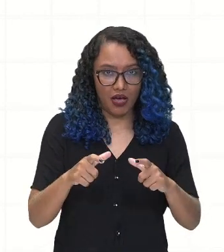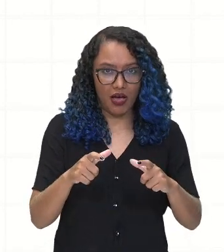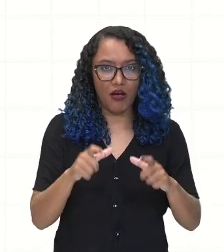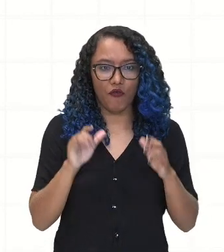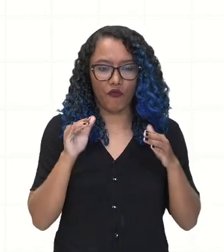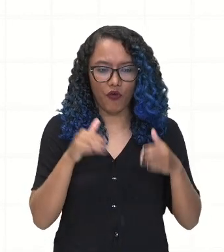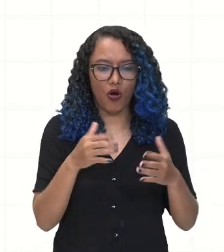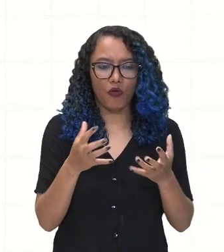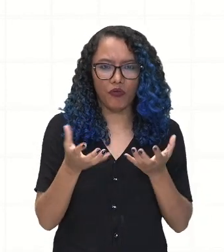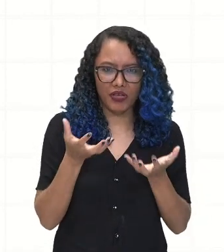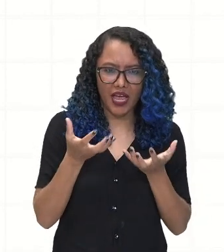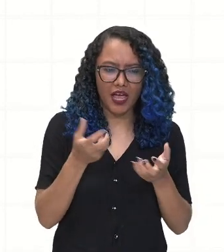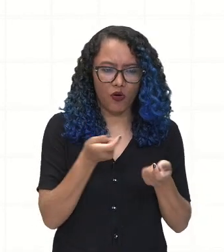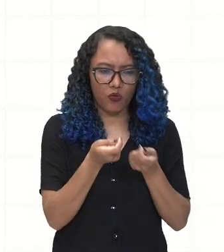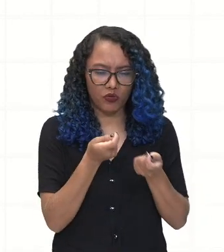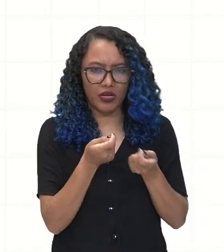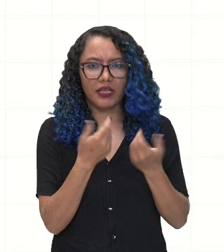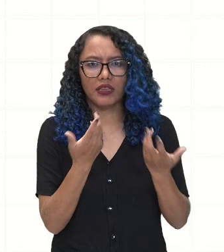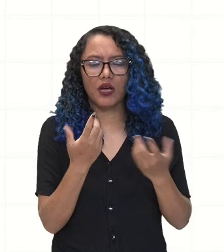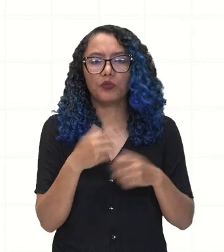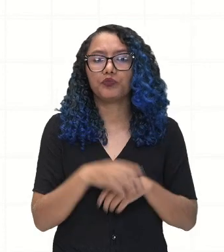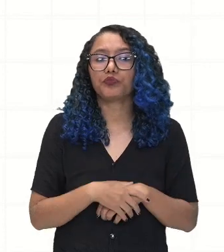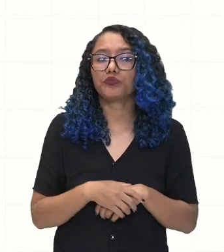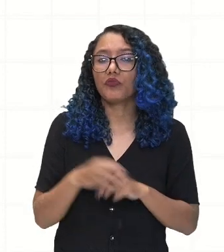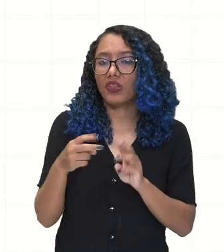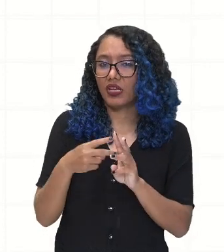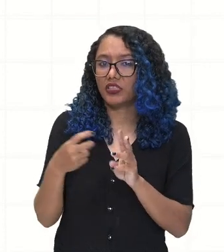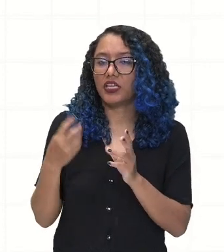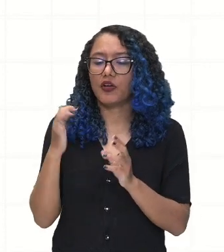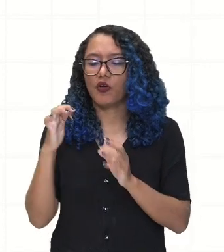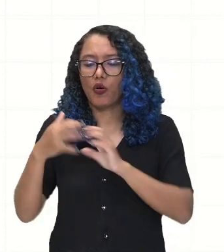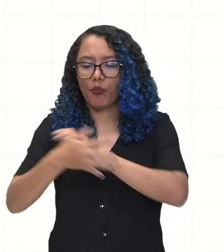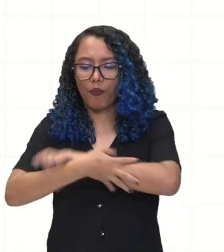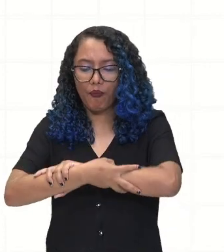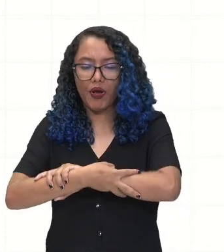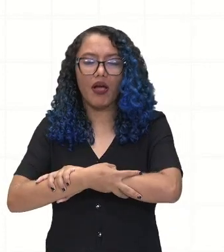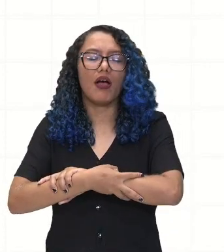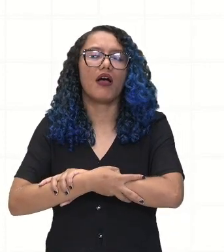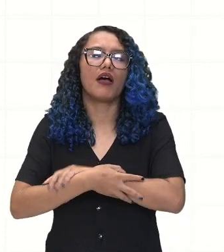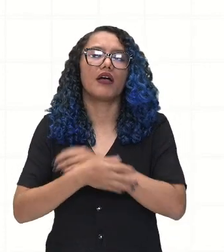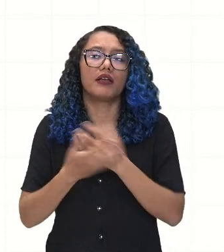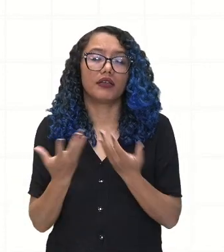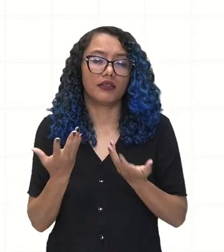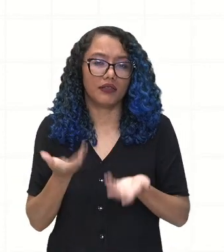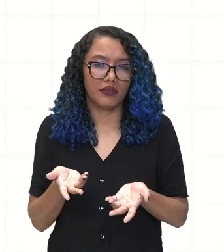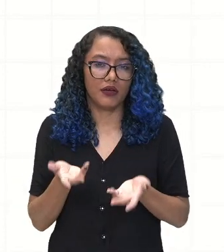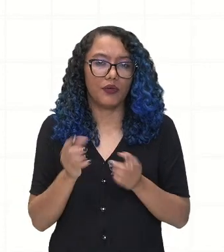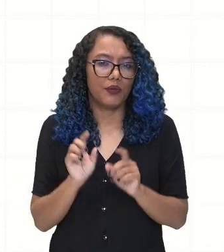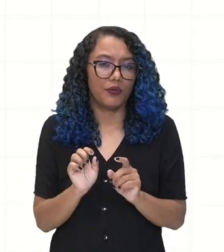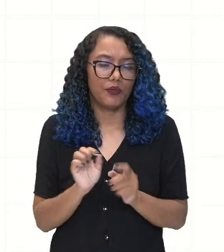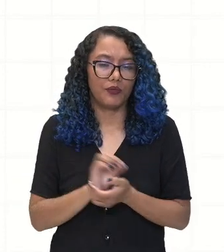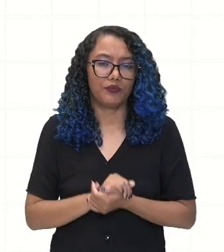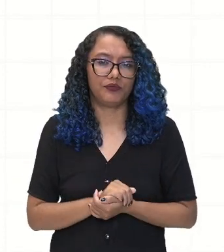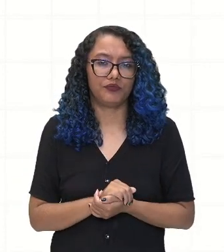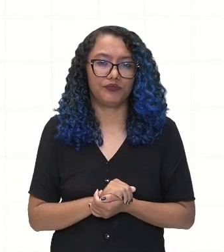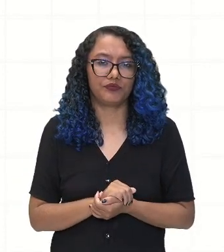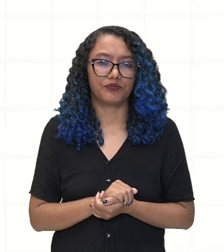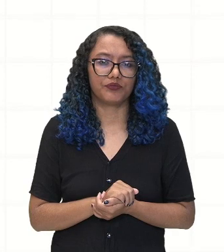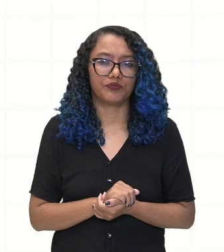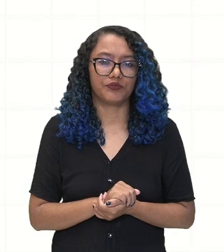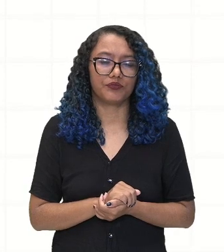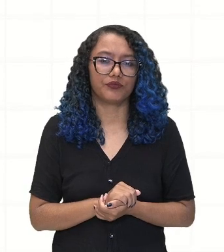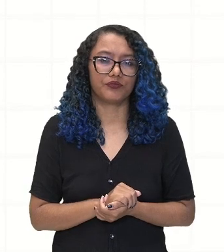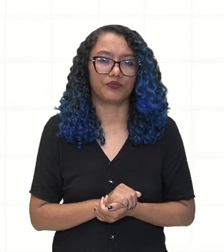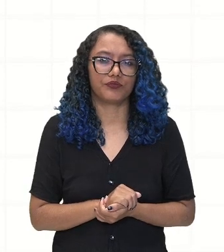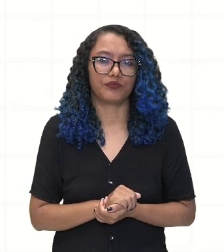aliança entre os europeus e os indígenas, essas tribos, elas também vão ter aquela questão de